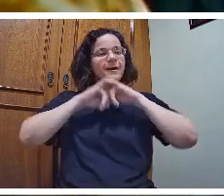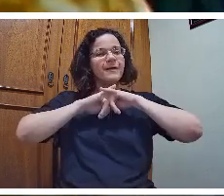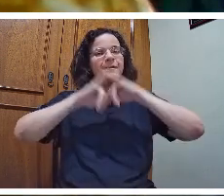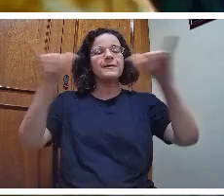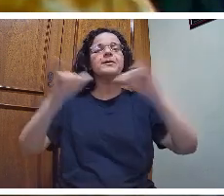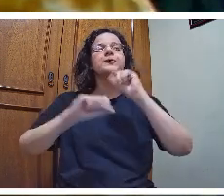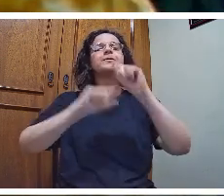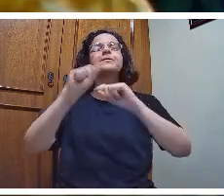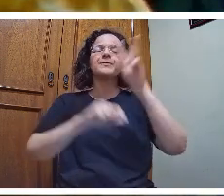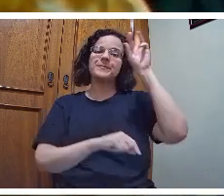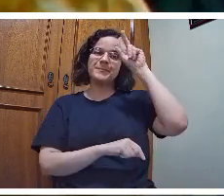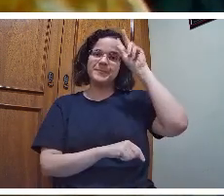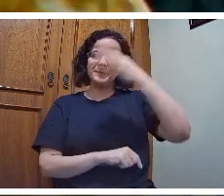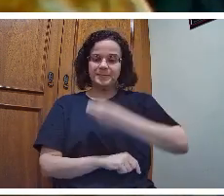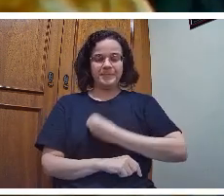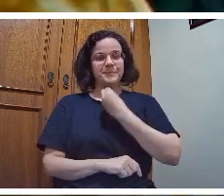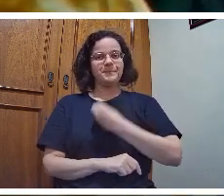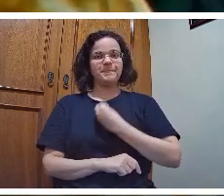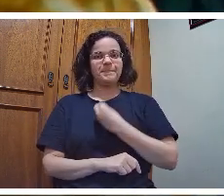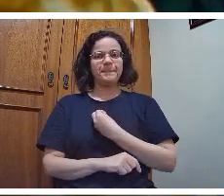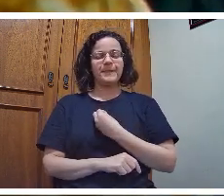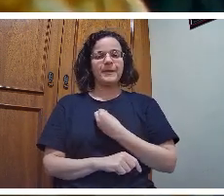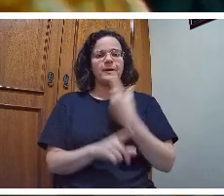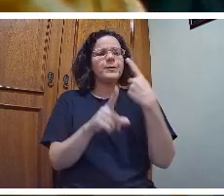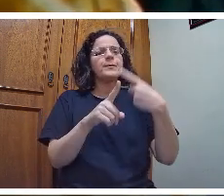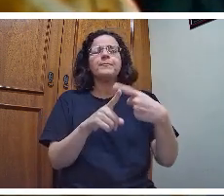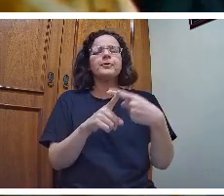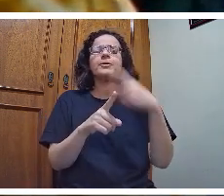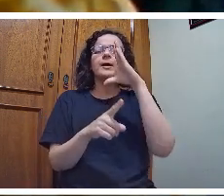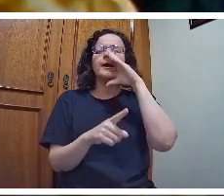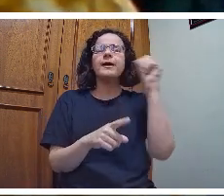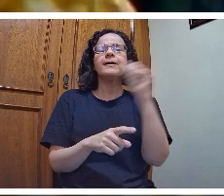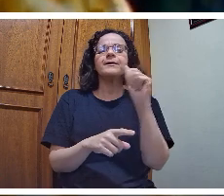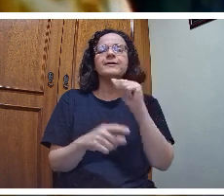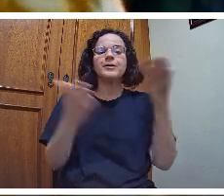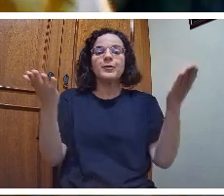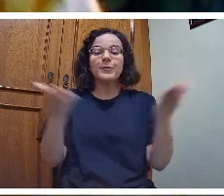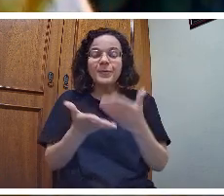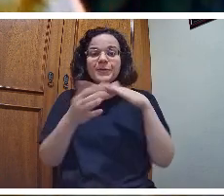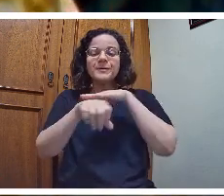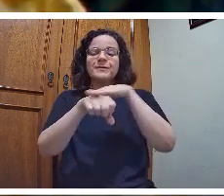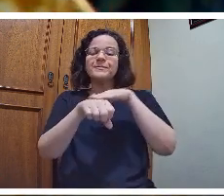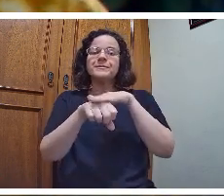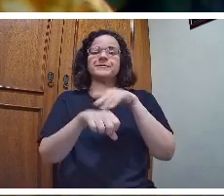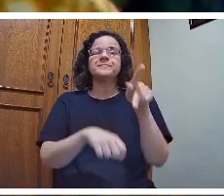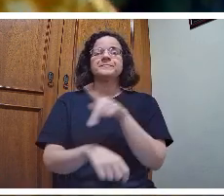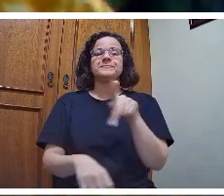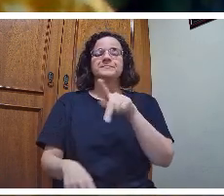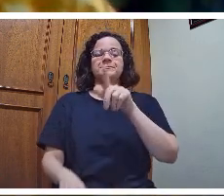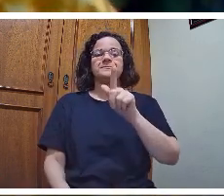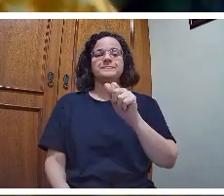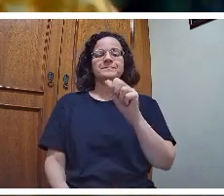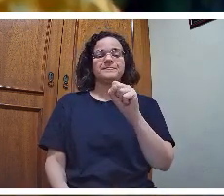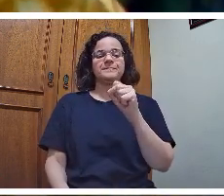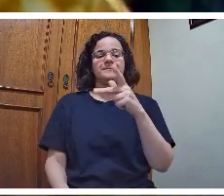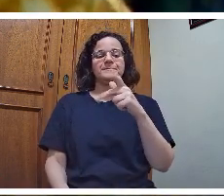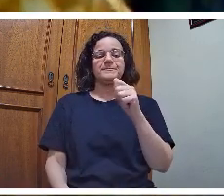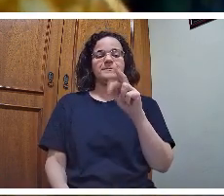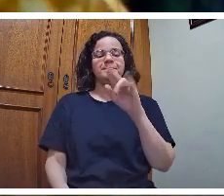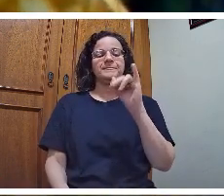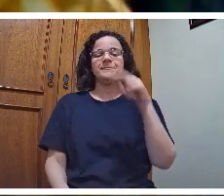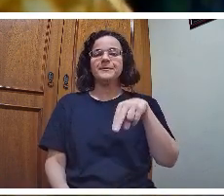um pouco da sua história de vida, o que, por que que o Araucária está hoje aqui conversando com o professor Gasparin, né.